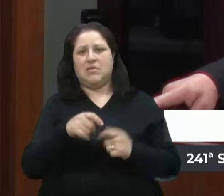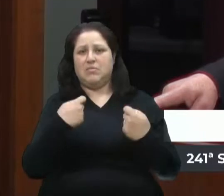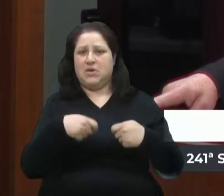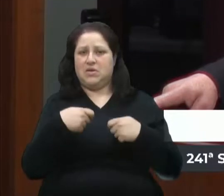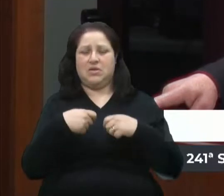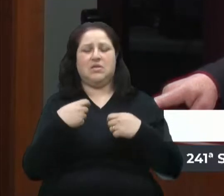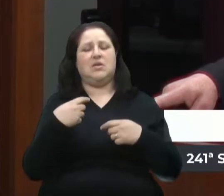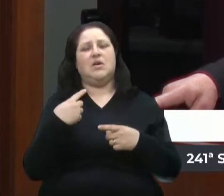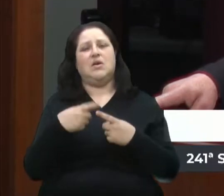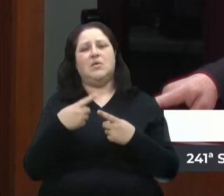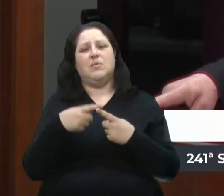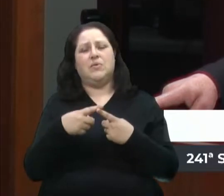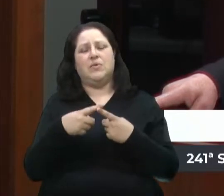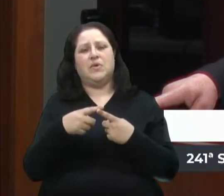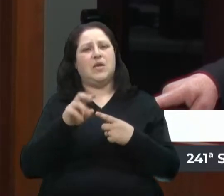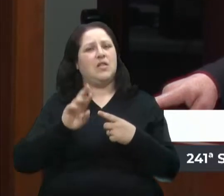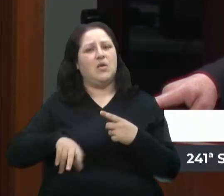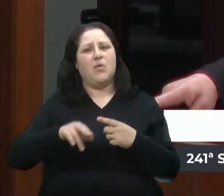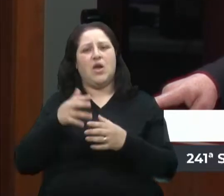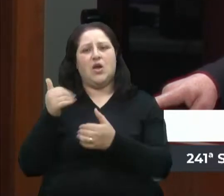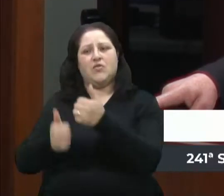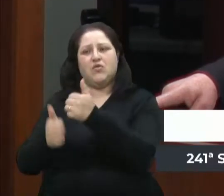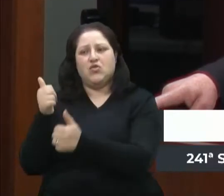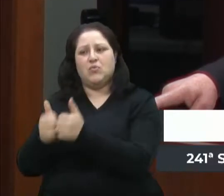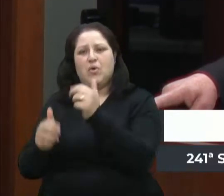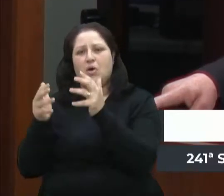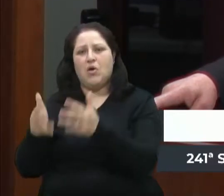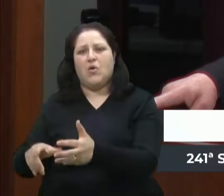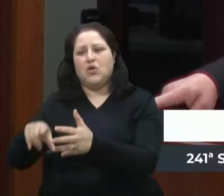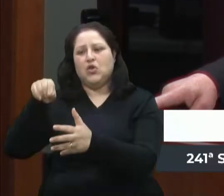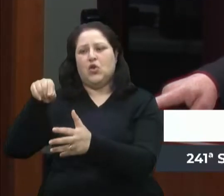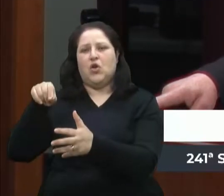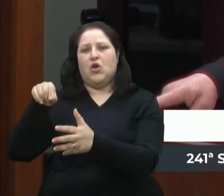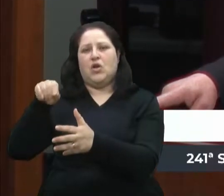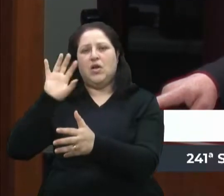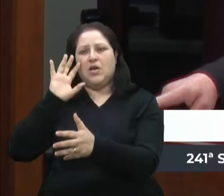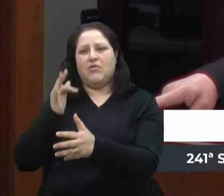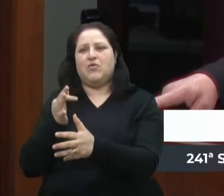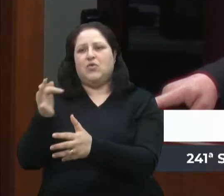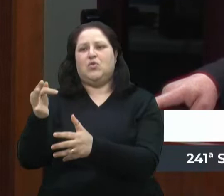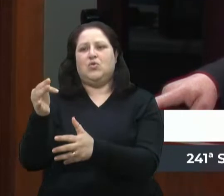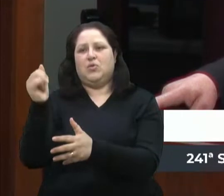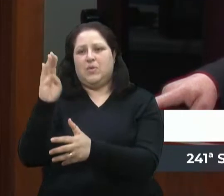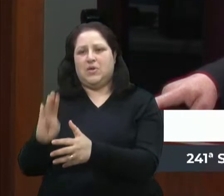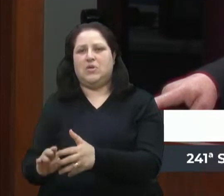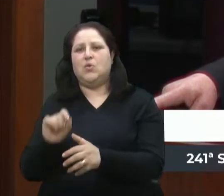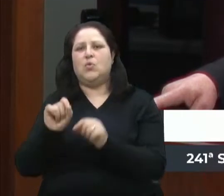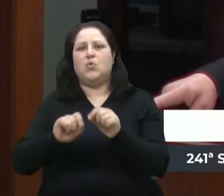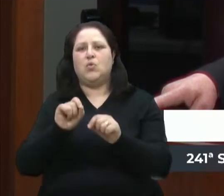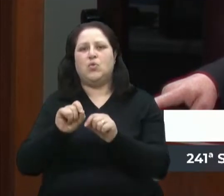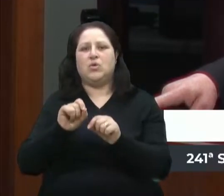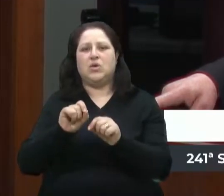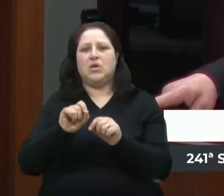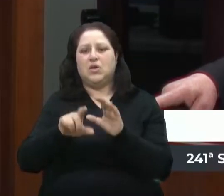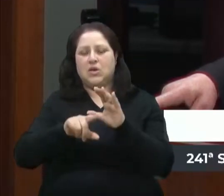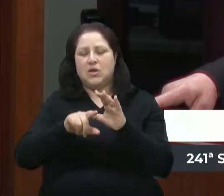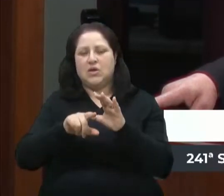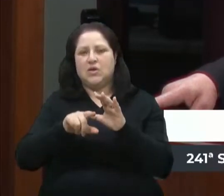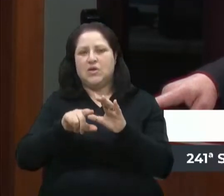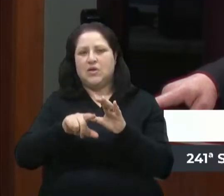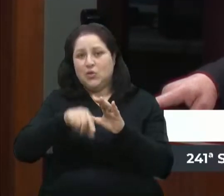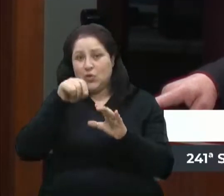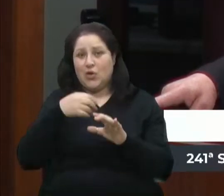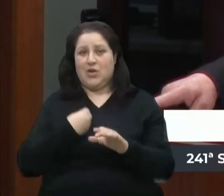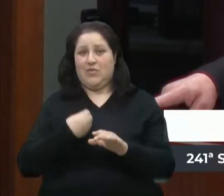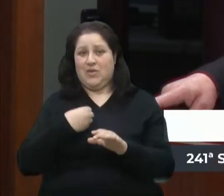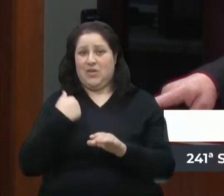país e na nossa cidade. O que define a nossa vida são os políticos que estão lá dentro e que muitas vezes assumem sem